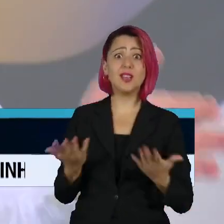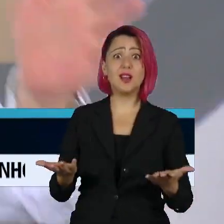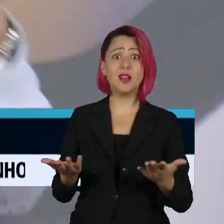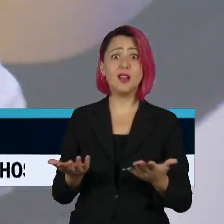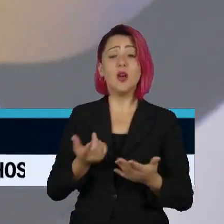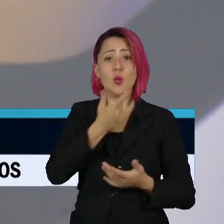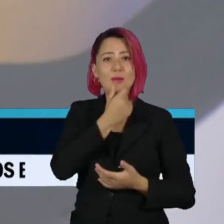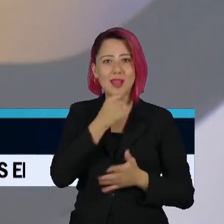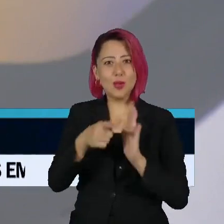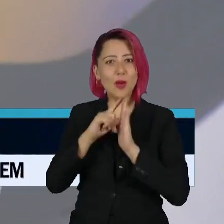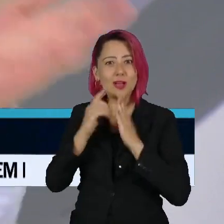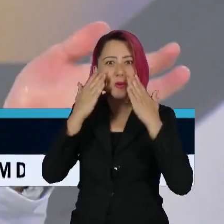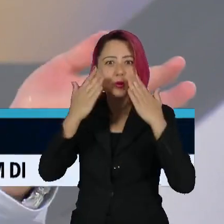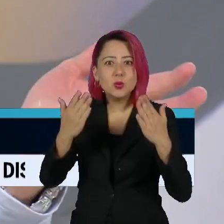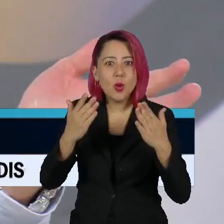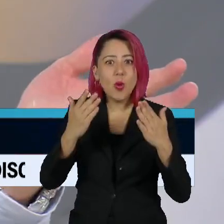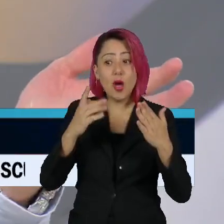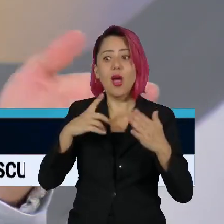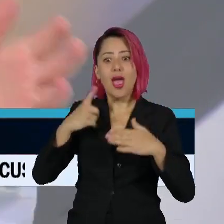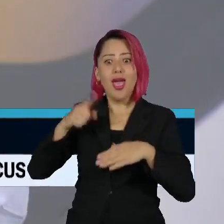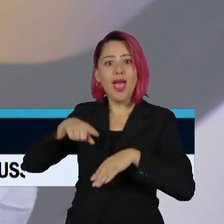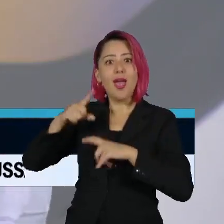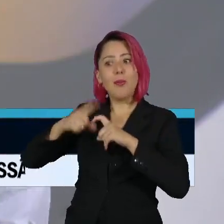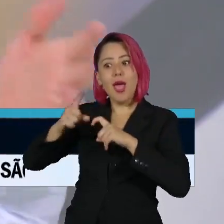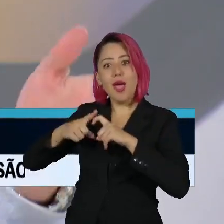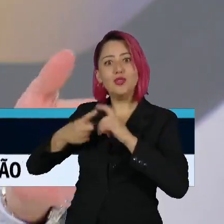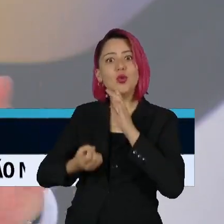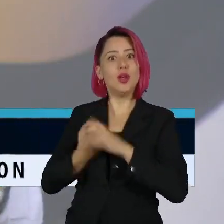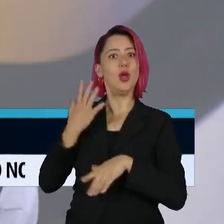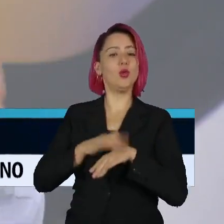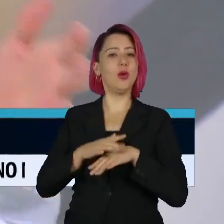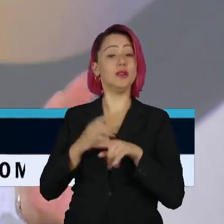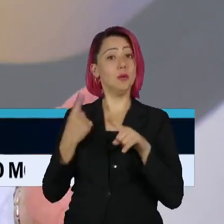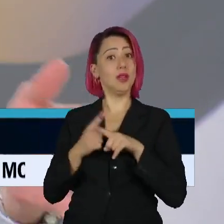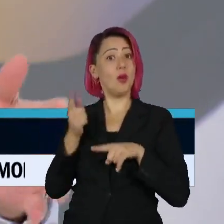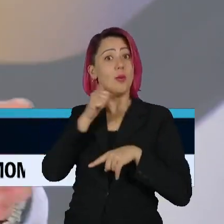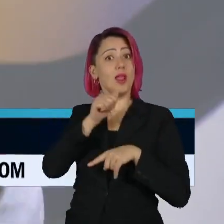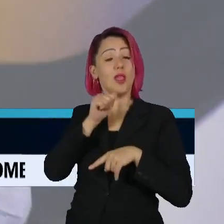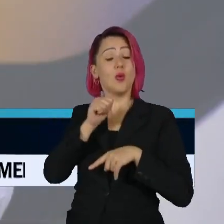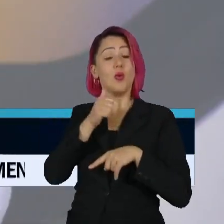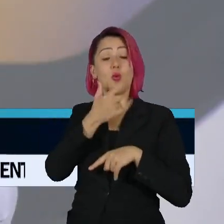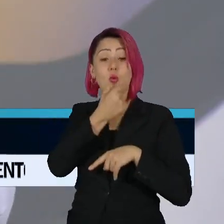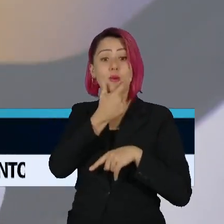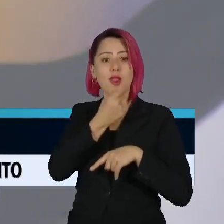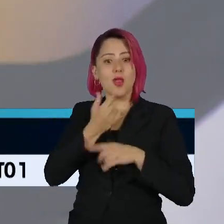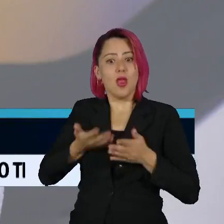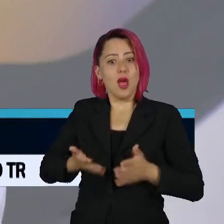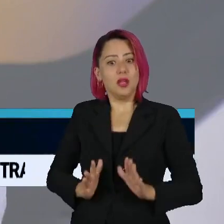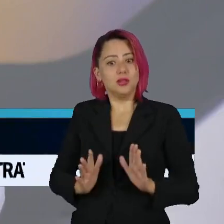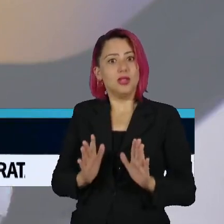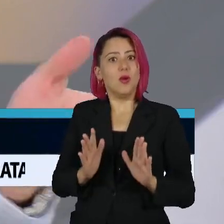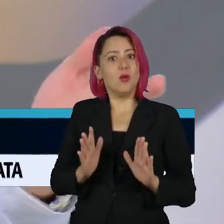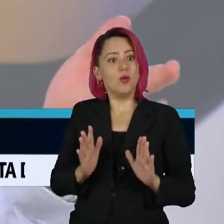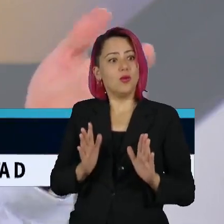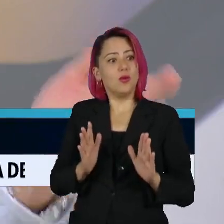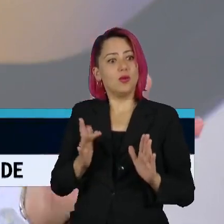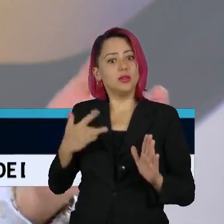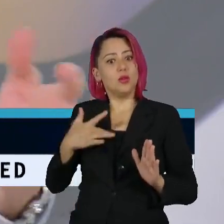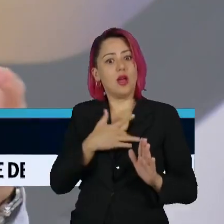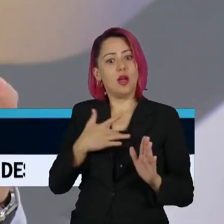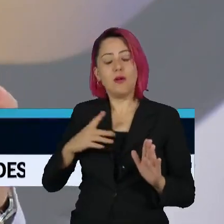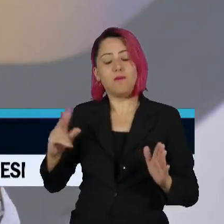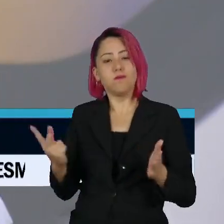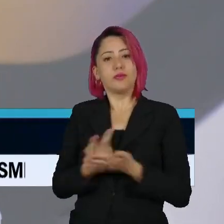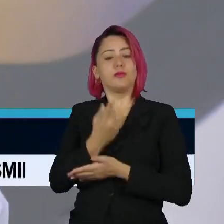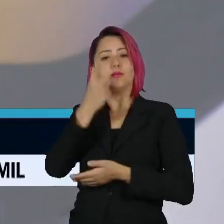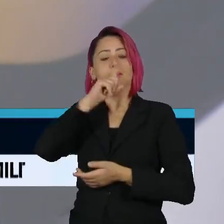atendendo e criei uma doença que não tinha que criar. Então, quando isso acontece, isso tem que ser identificado e tem que ser corrigido. Esse que